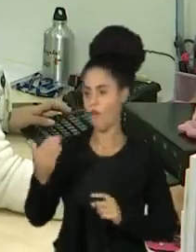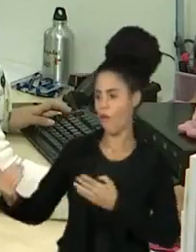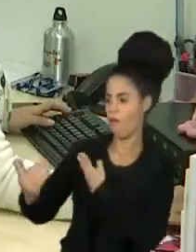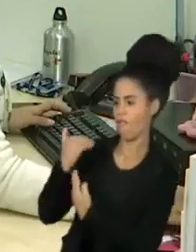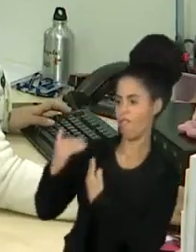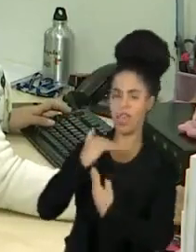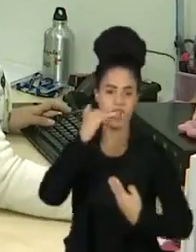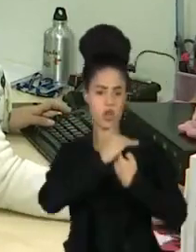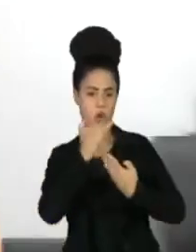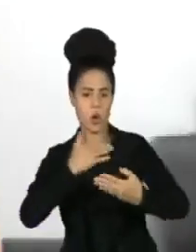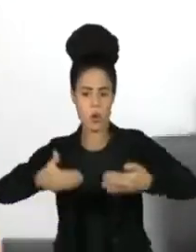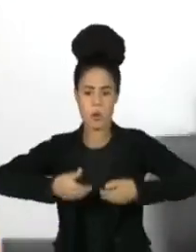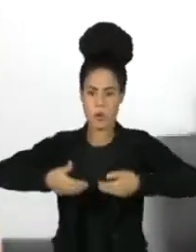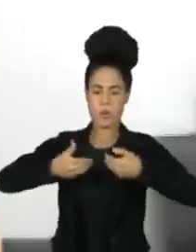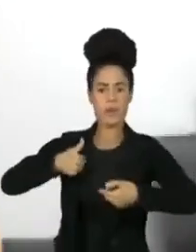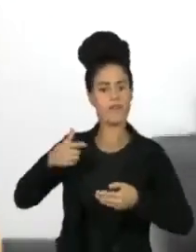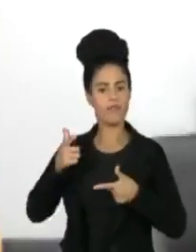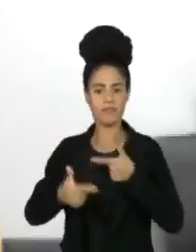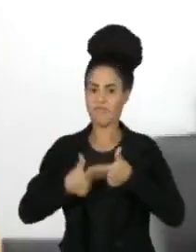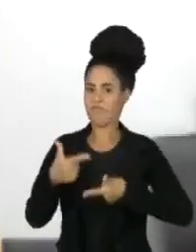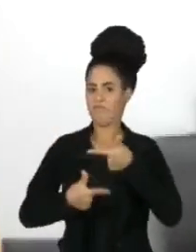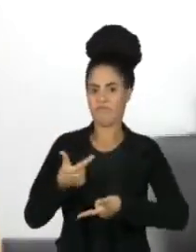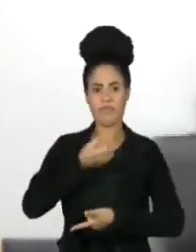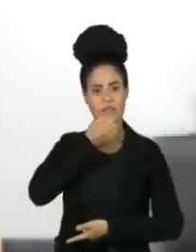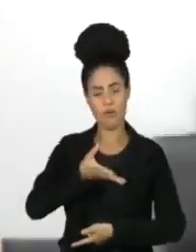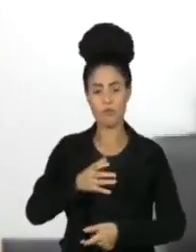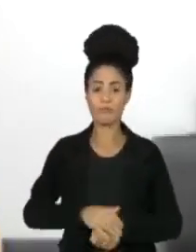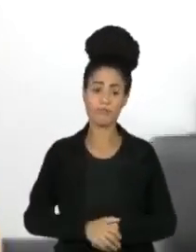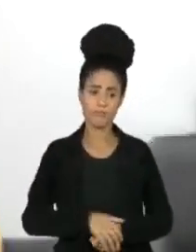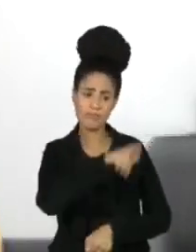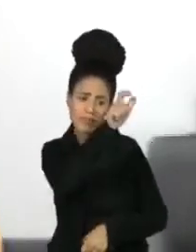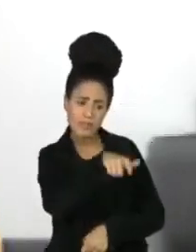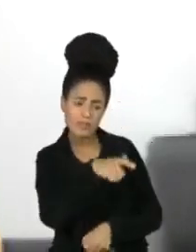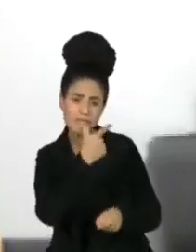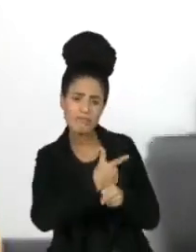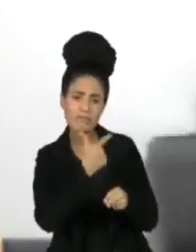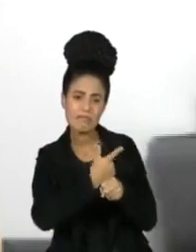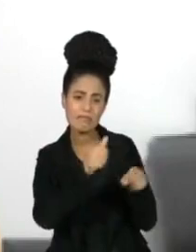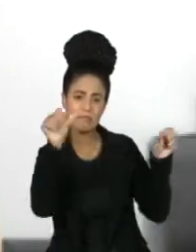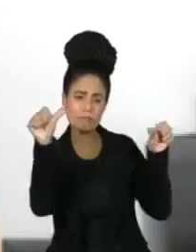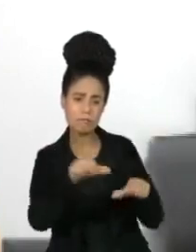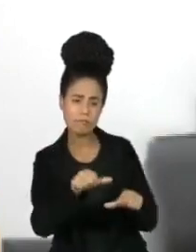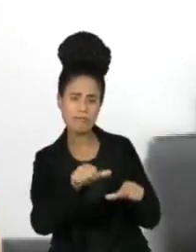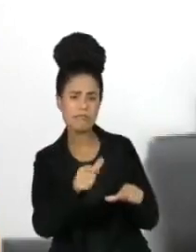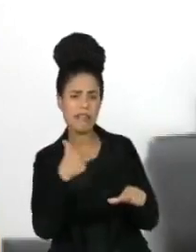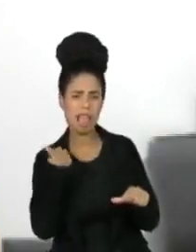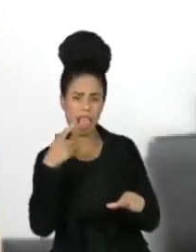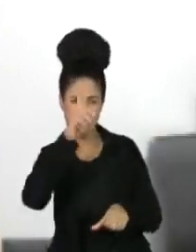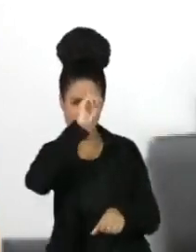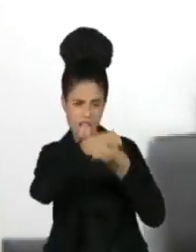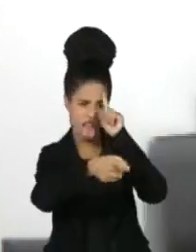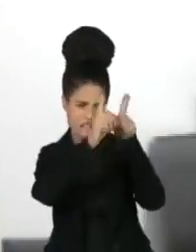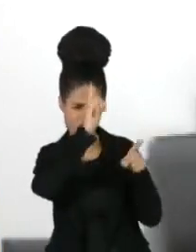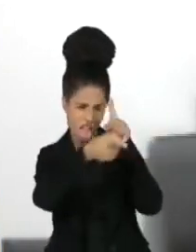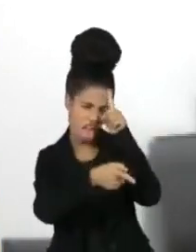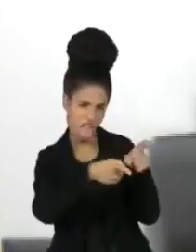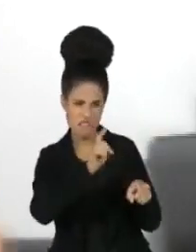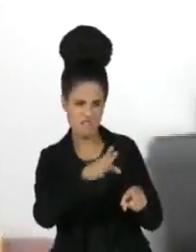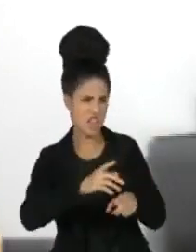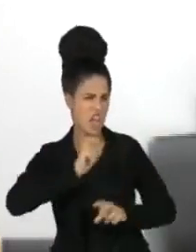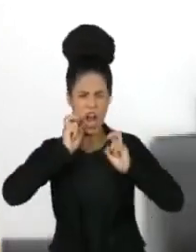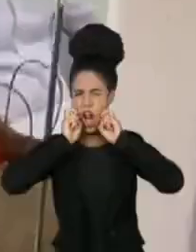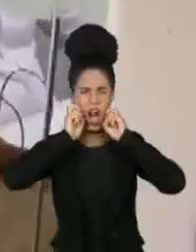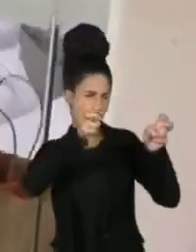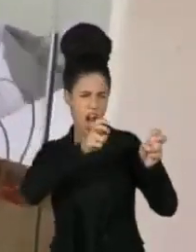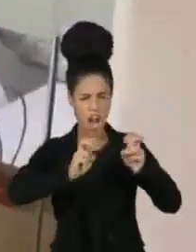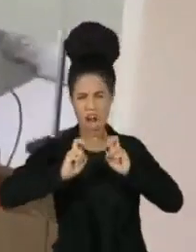resultado dos negócios. Ser um líder do passado que vai atuar com coerção, que é aquela pessoa que grita,